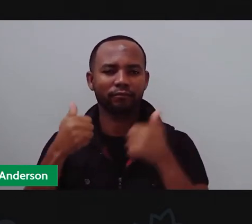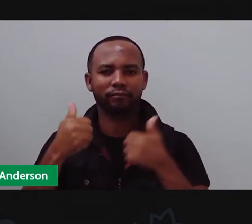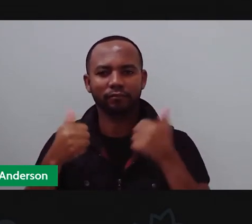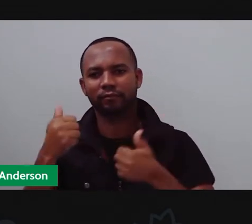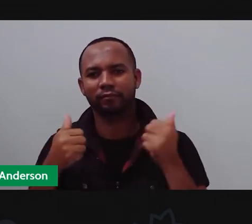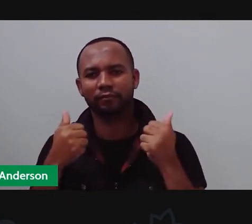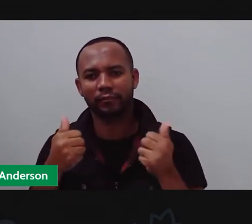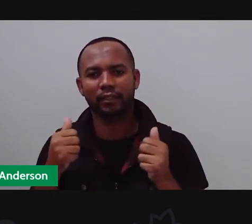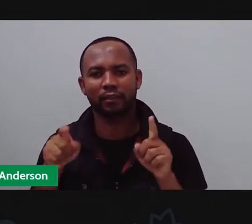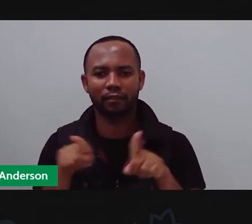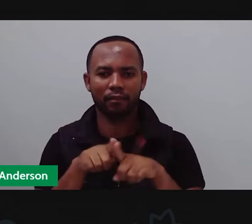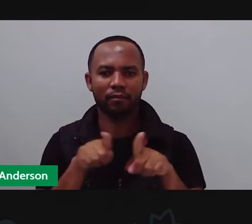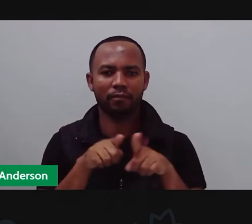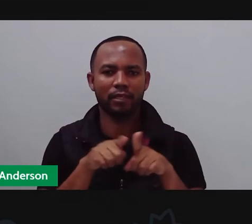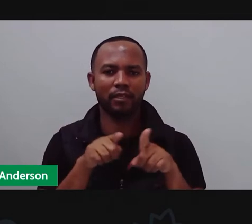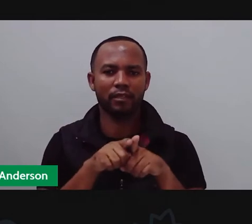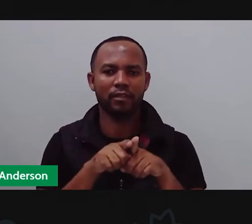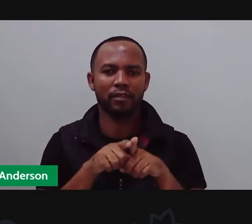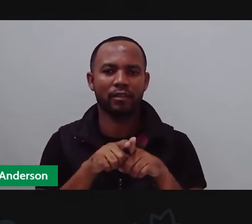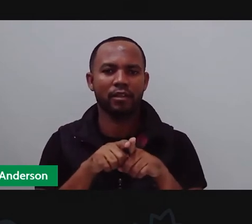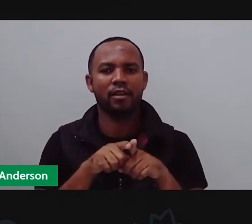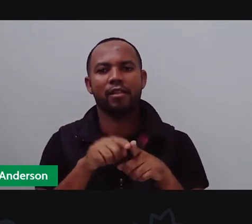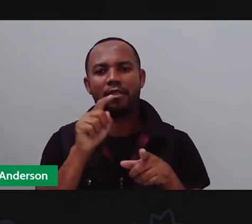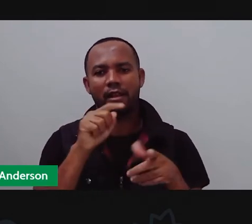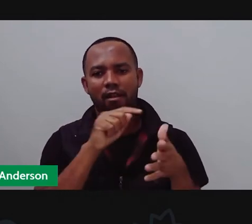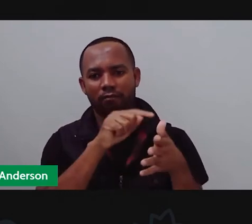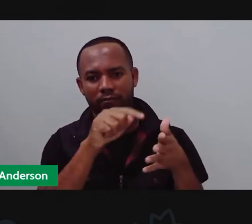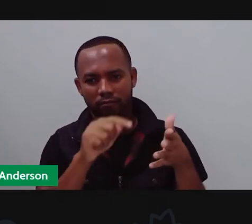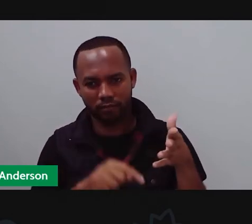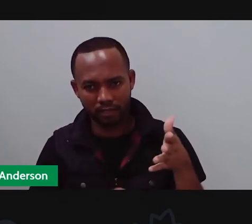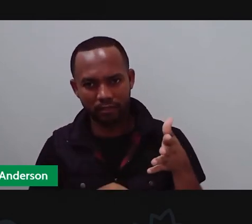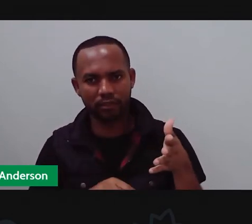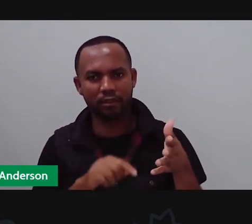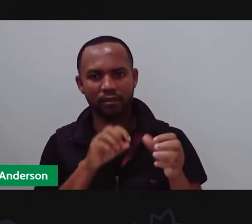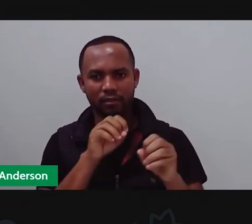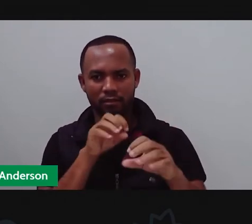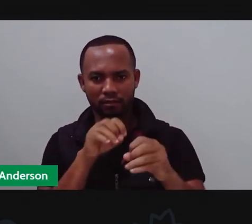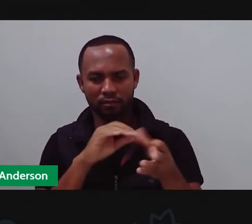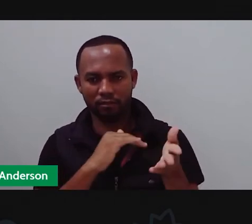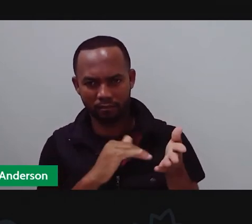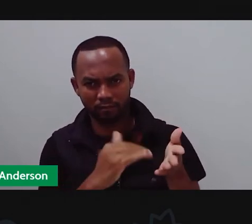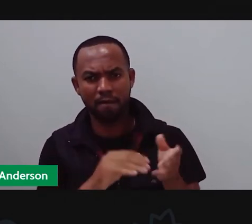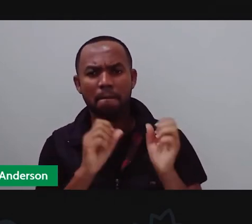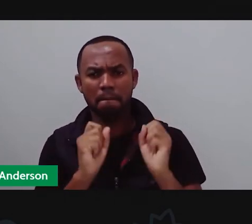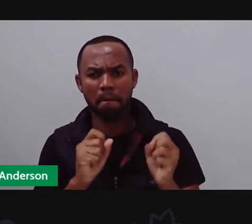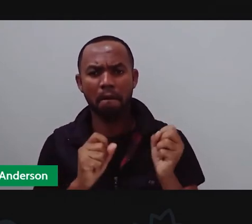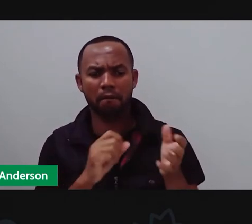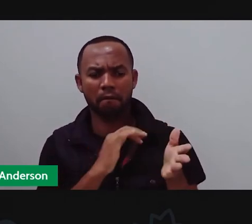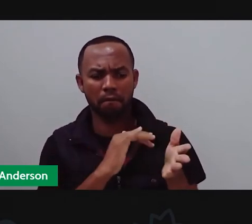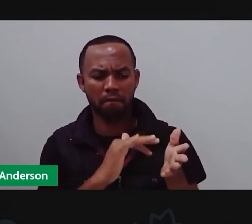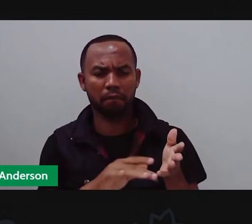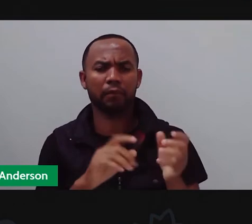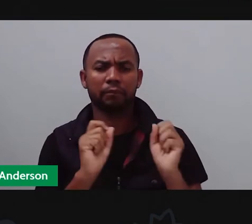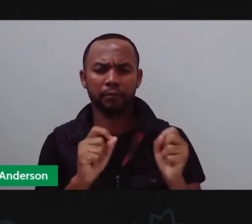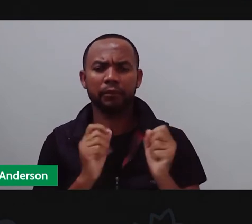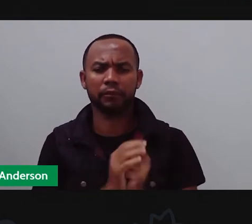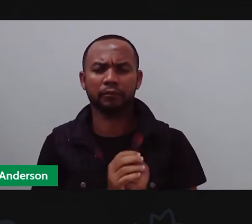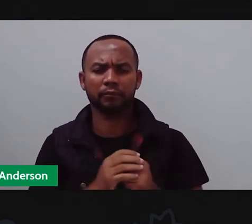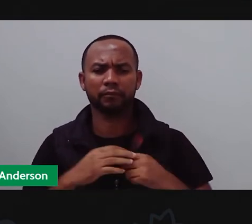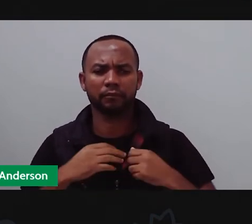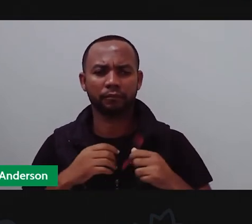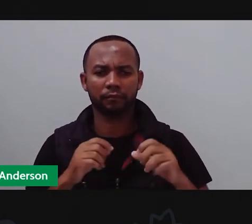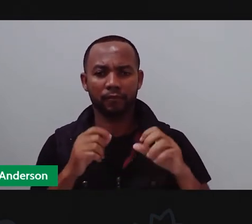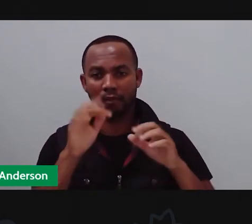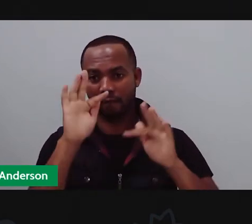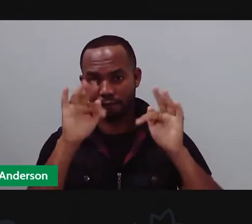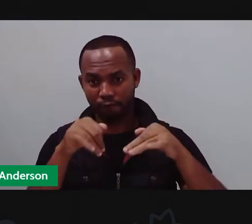se inscreve no canal da Seduc, deixa um comentário aqui pra gente, não é isso? Pra que a gente depois possa fazer aqueles recortes bonitinhos e colocar aqui